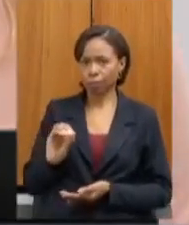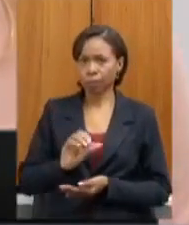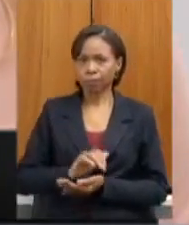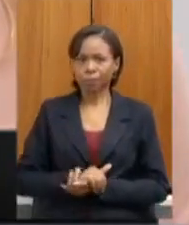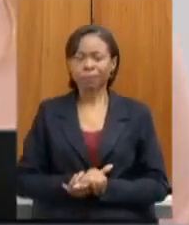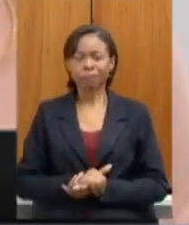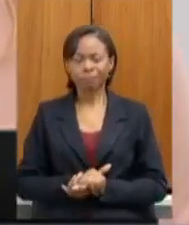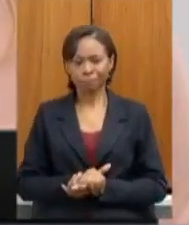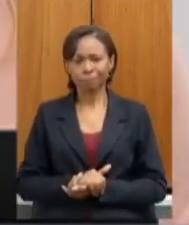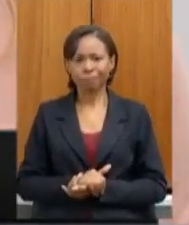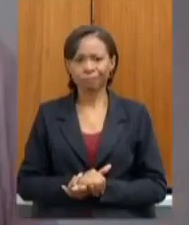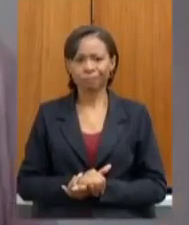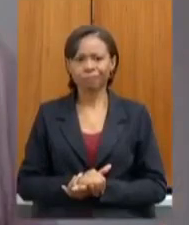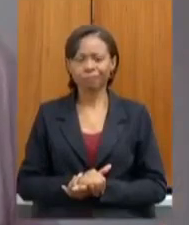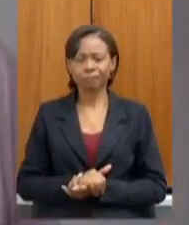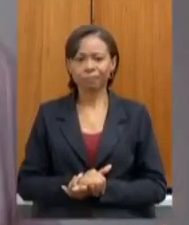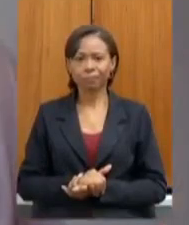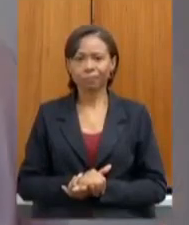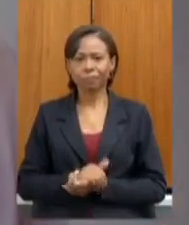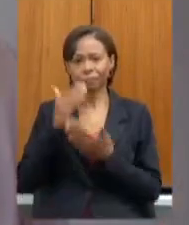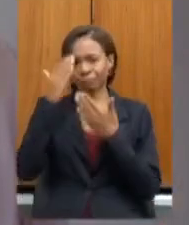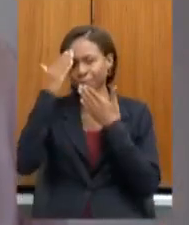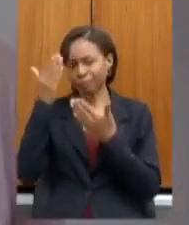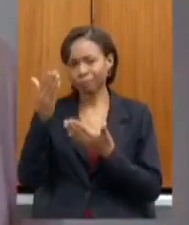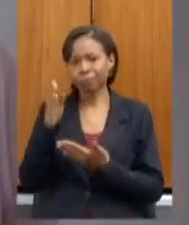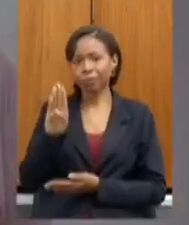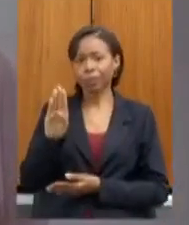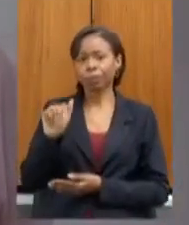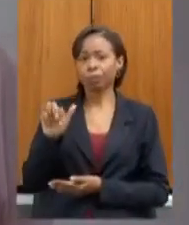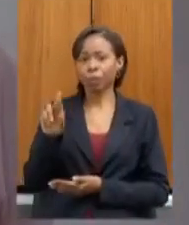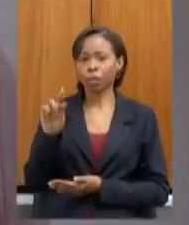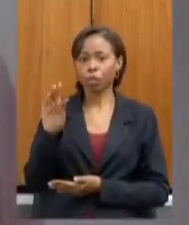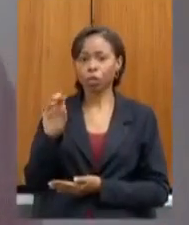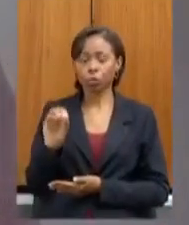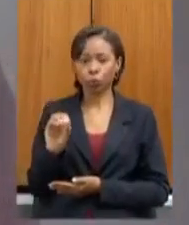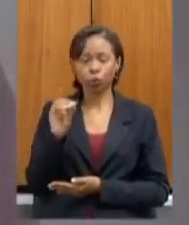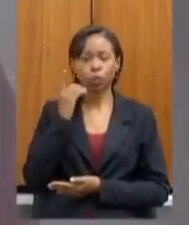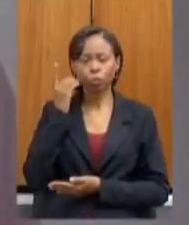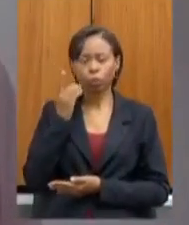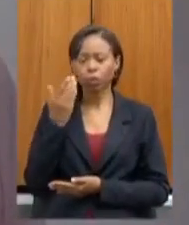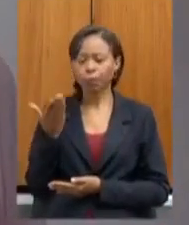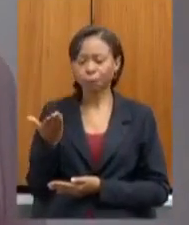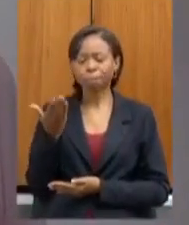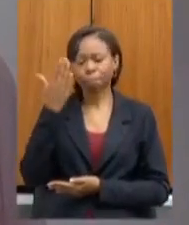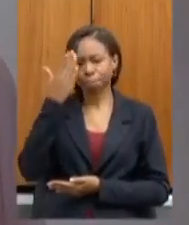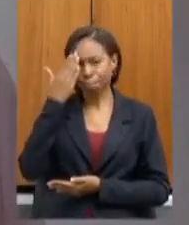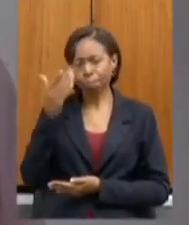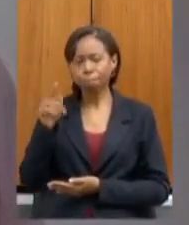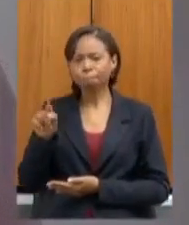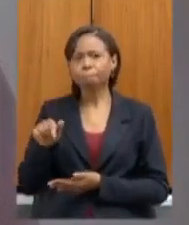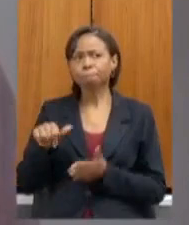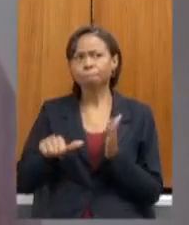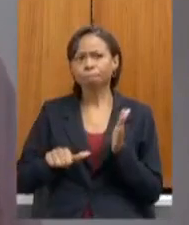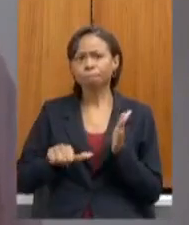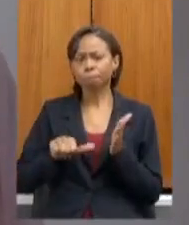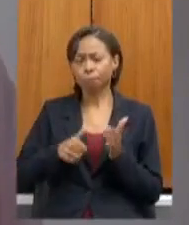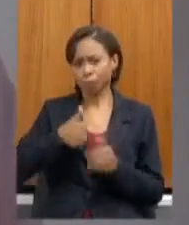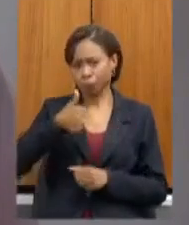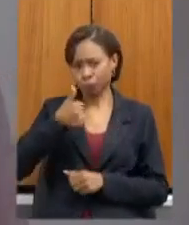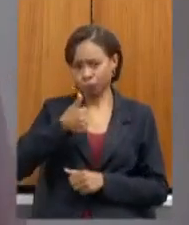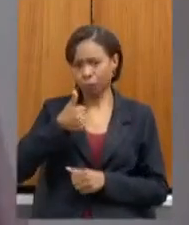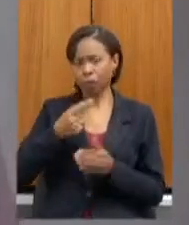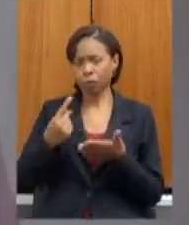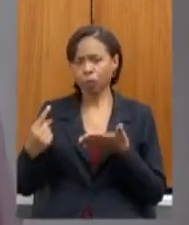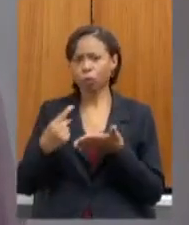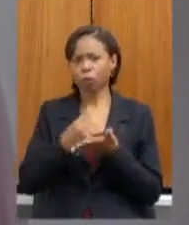obrigada presidente obrigada deputado Bartô no que diz respeito ao primeiro questionamento a